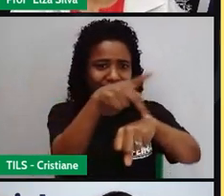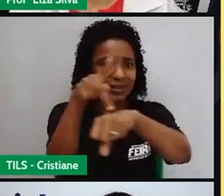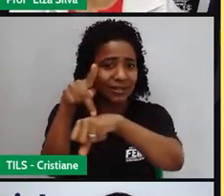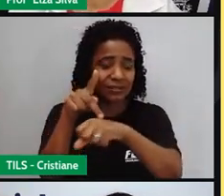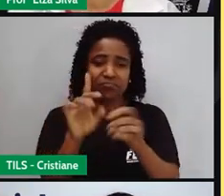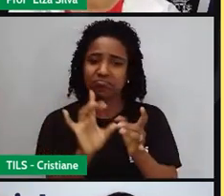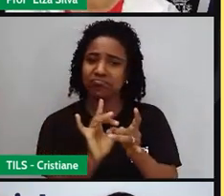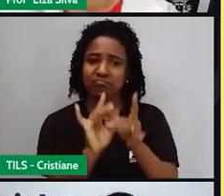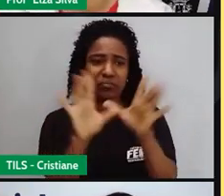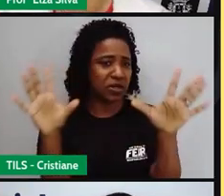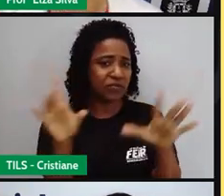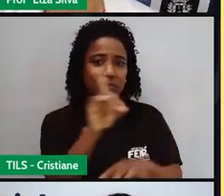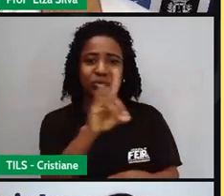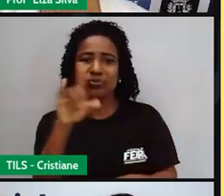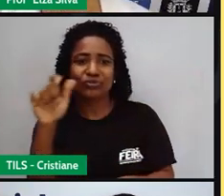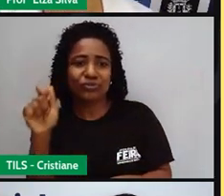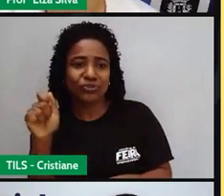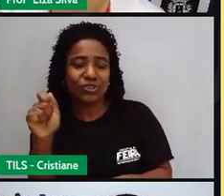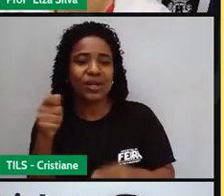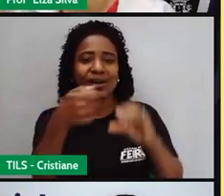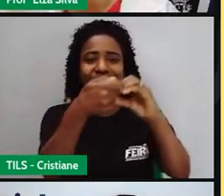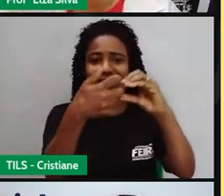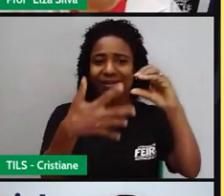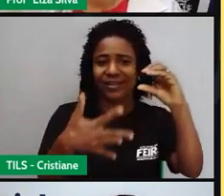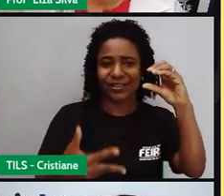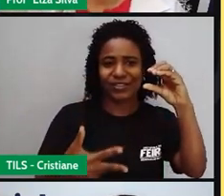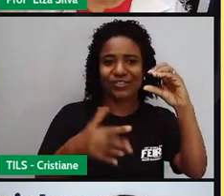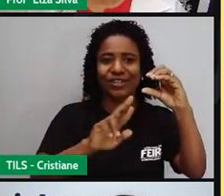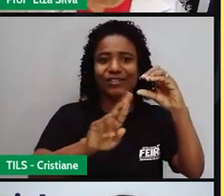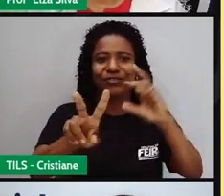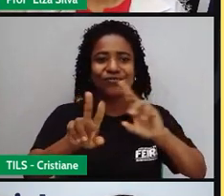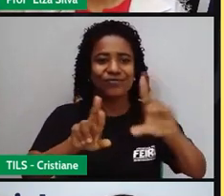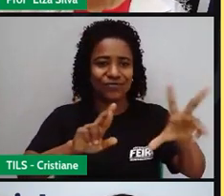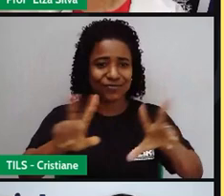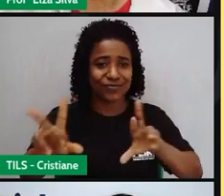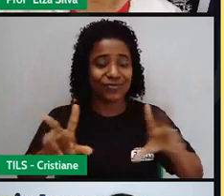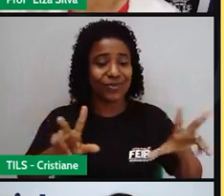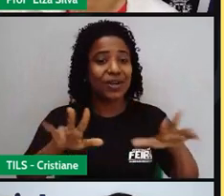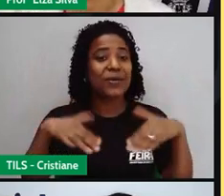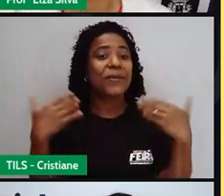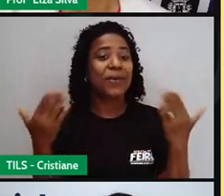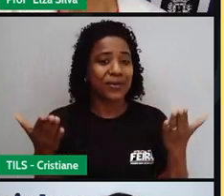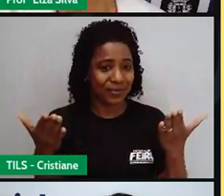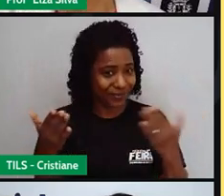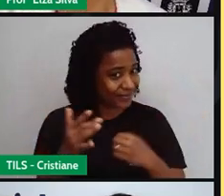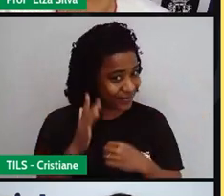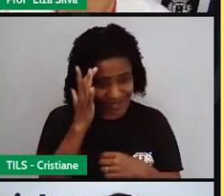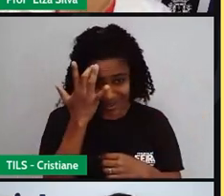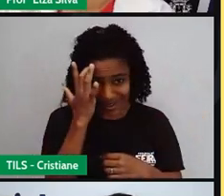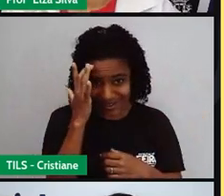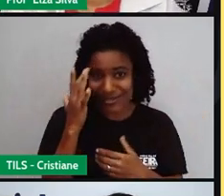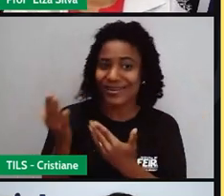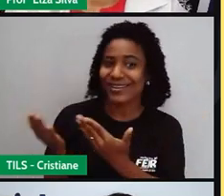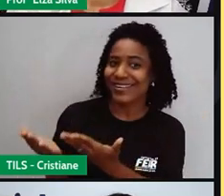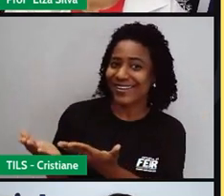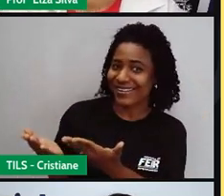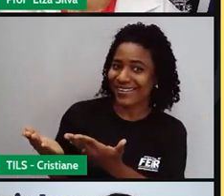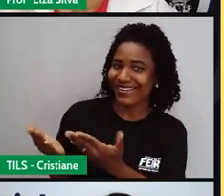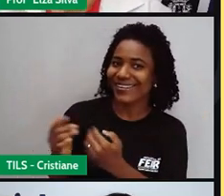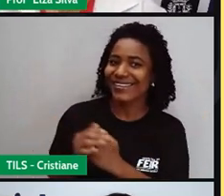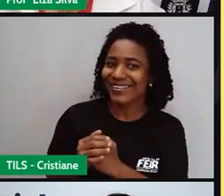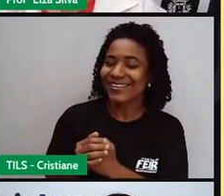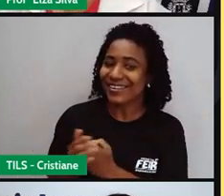algumas características específicas da sua tradição? E aí, Tite Tirelza, let's go!